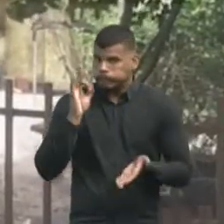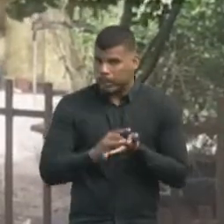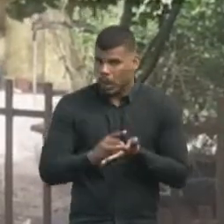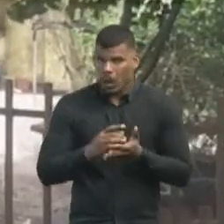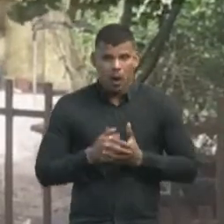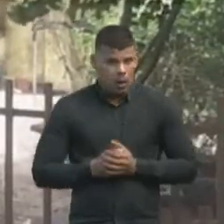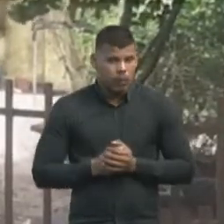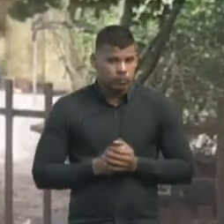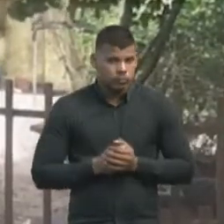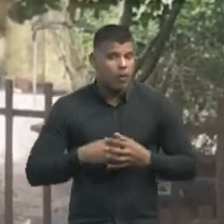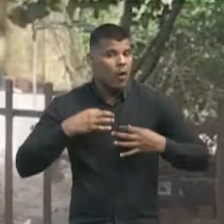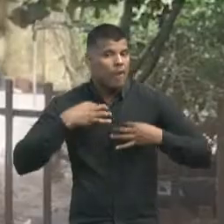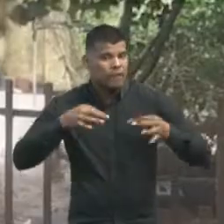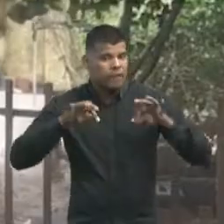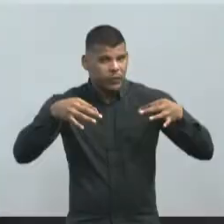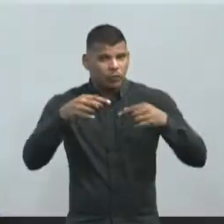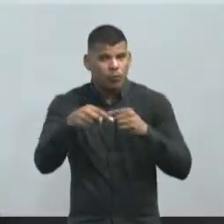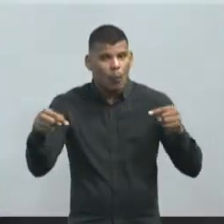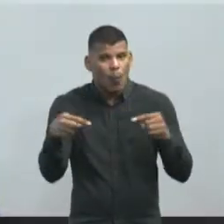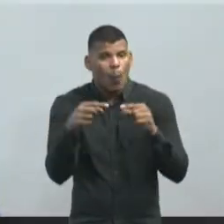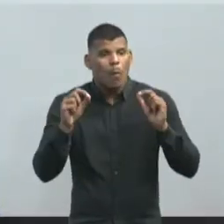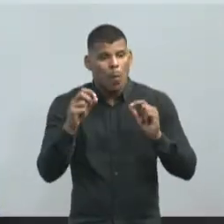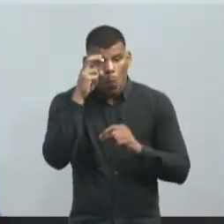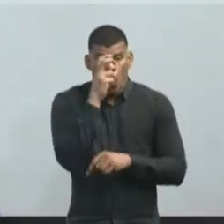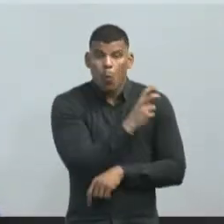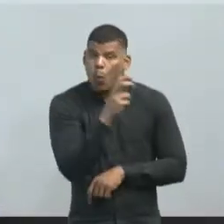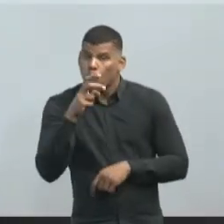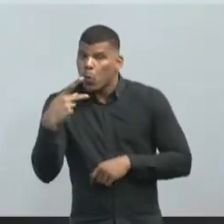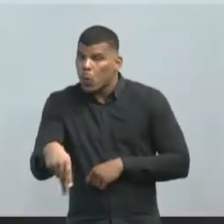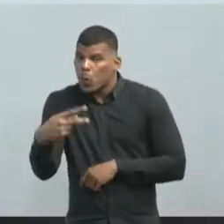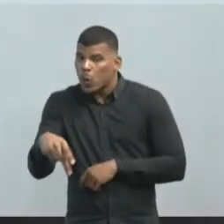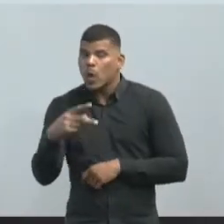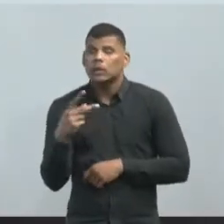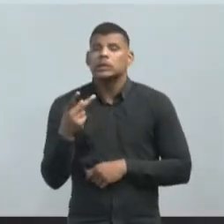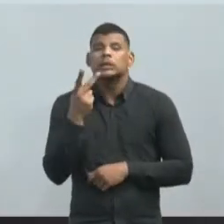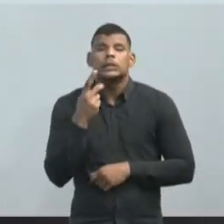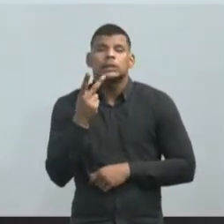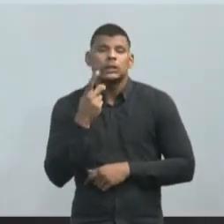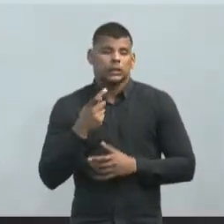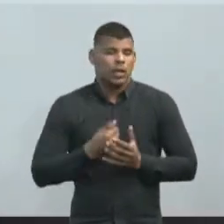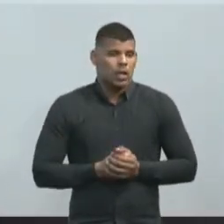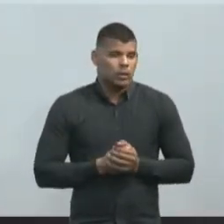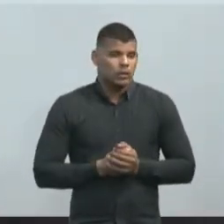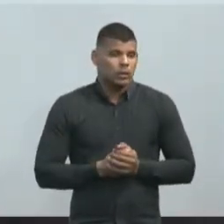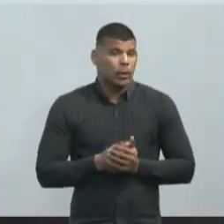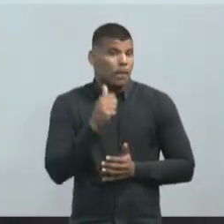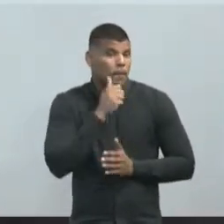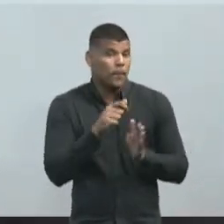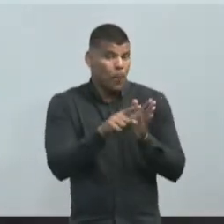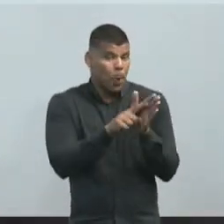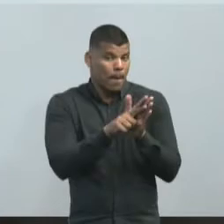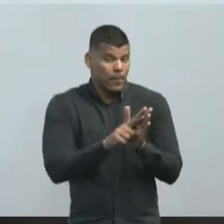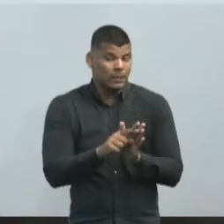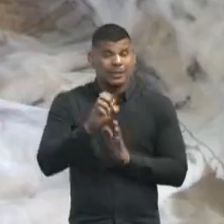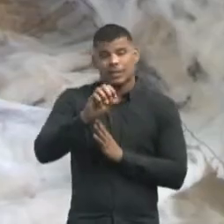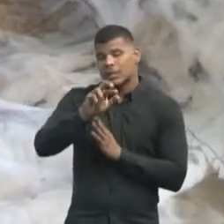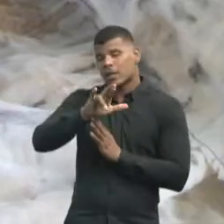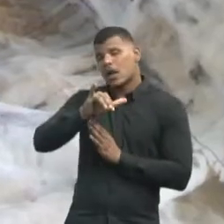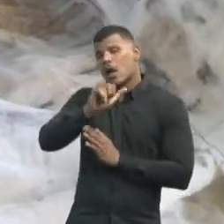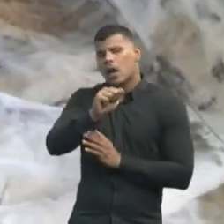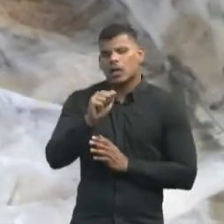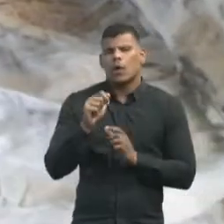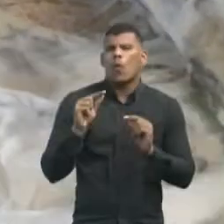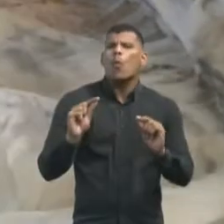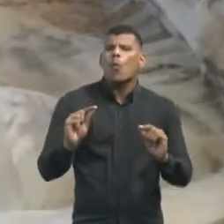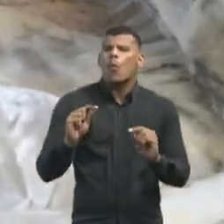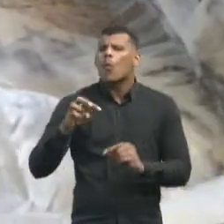partir da vegetação e cultura cearenses. Pesquisadora na área de consumo sustentável de moda, Érica Caliope, ressalta que a